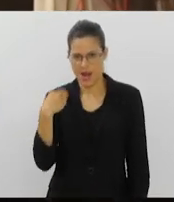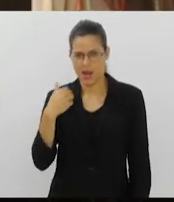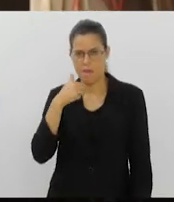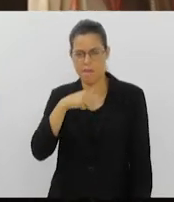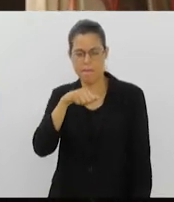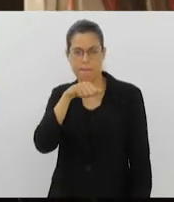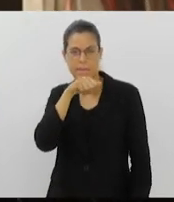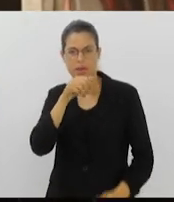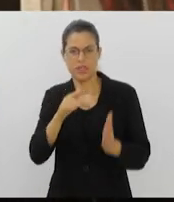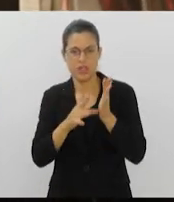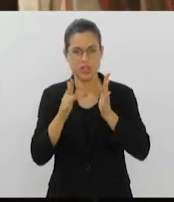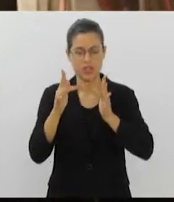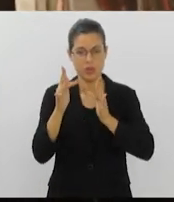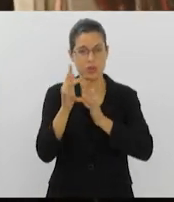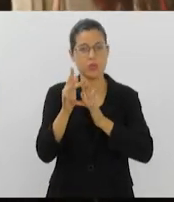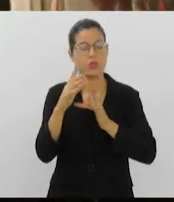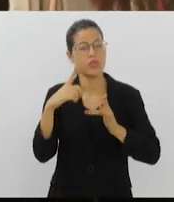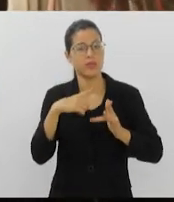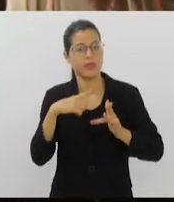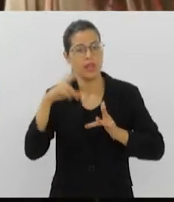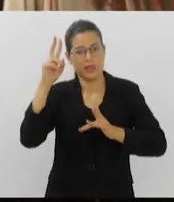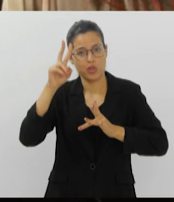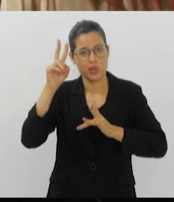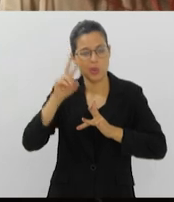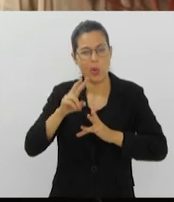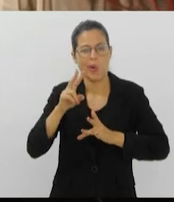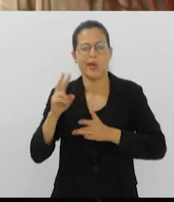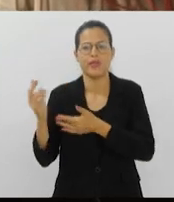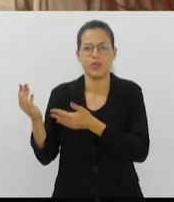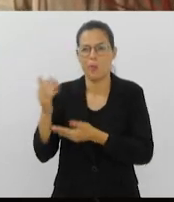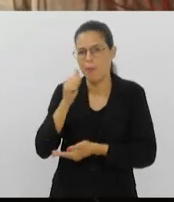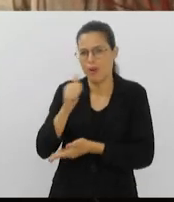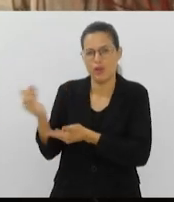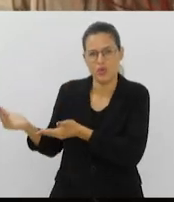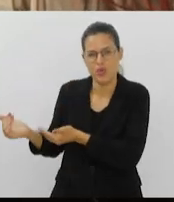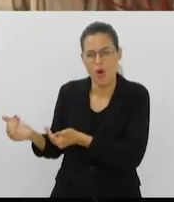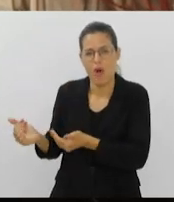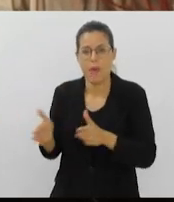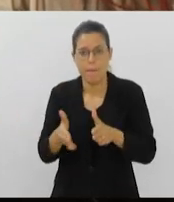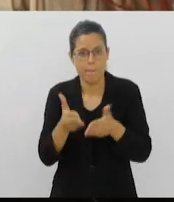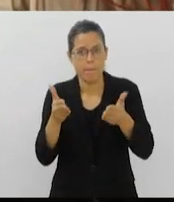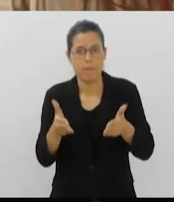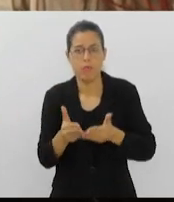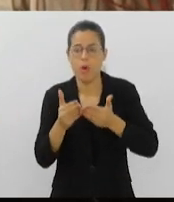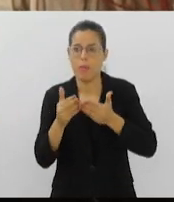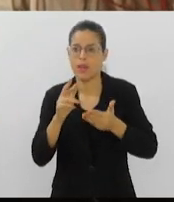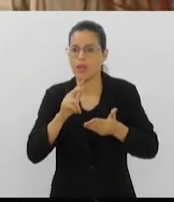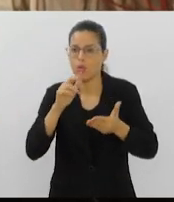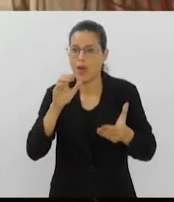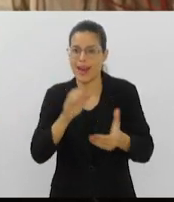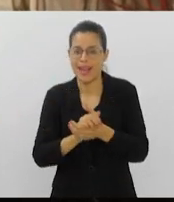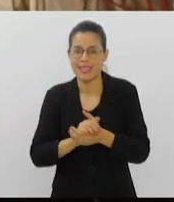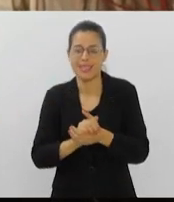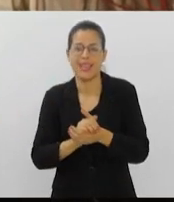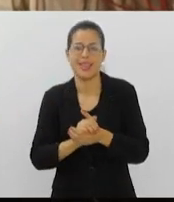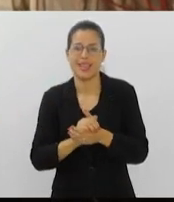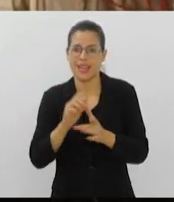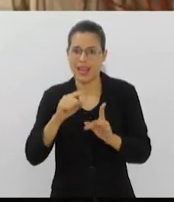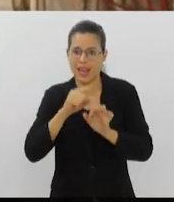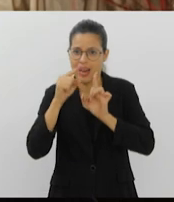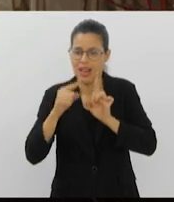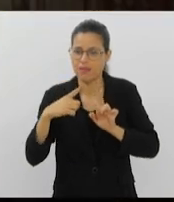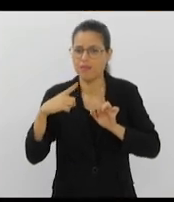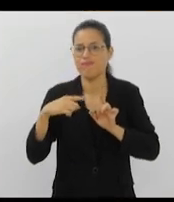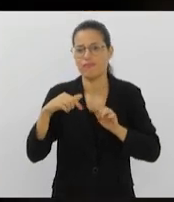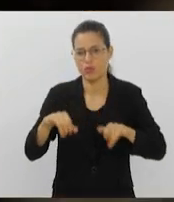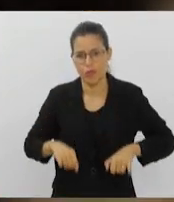Em Nome da Mãe aborda a jornada íntima de uma jovem, pobre, não casada e grávida, tendo por isso sofrido os preconceitos de